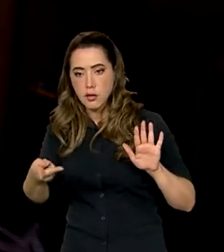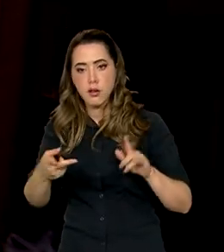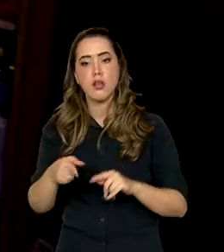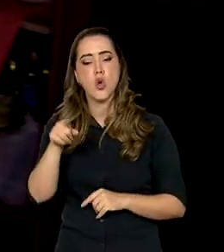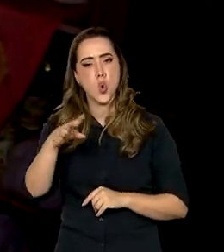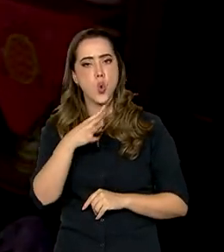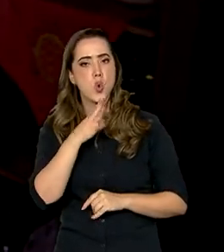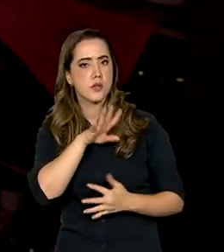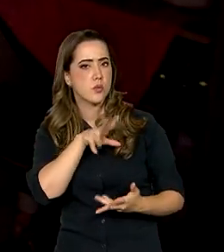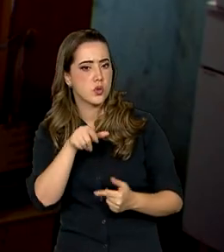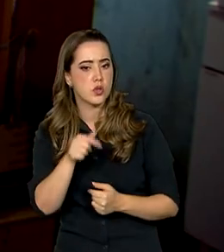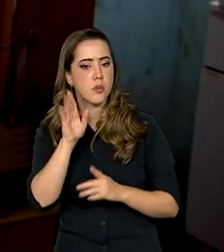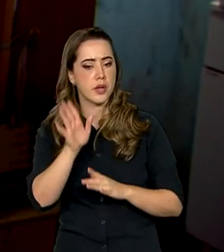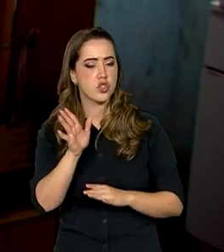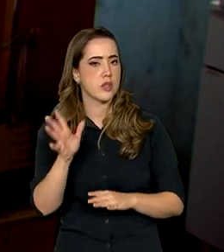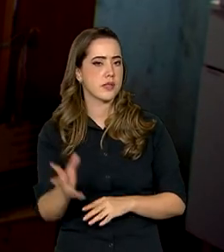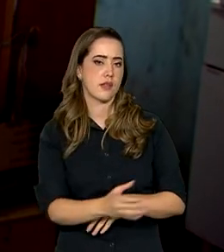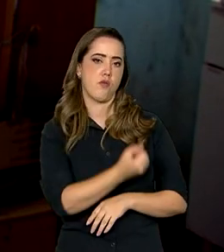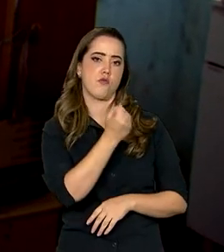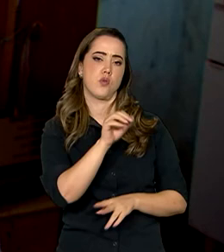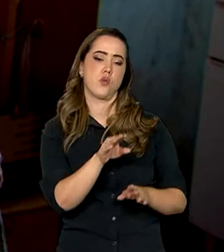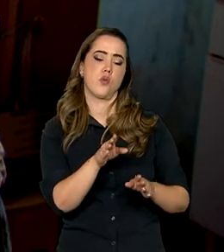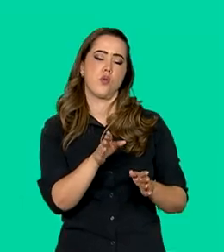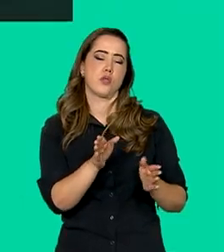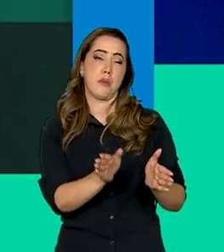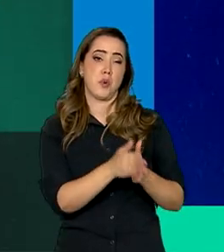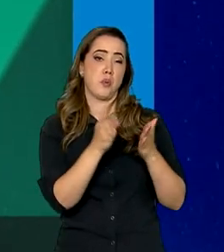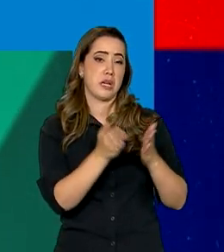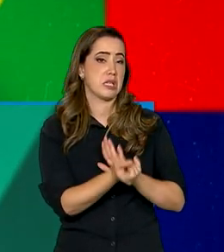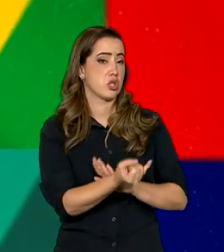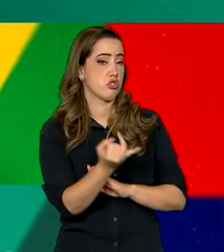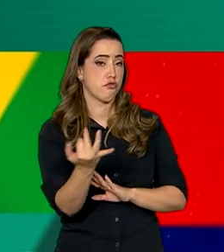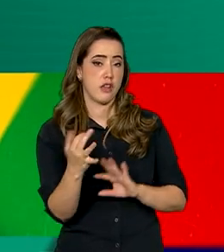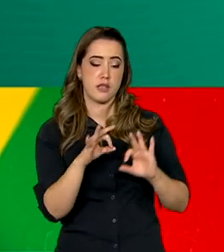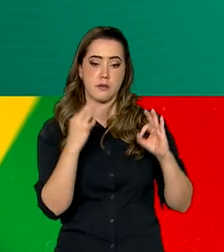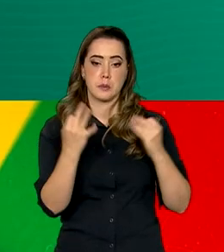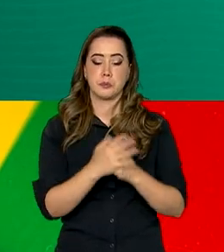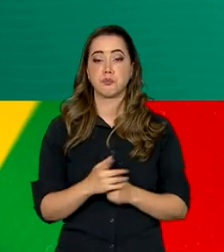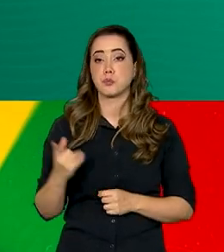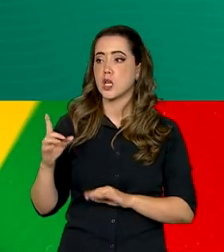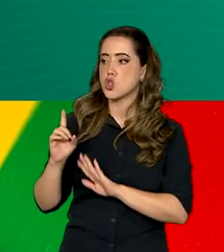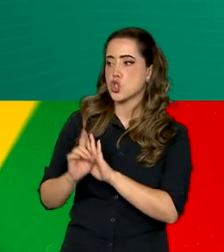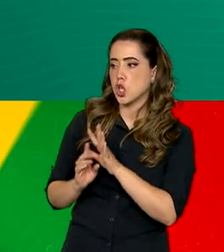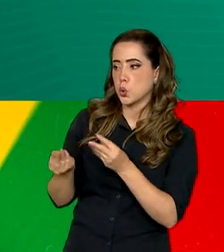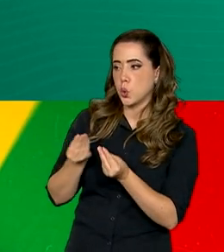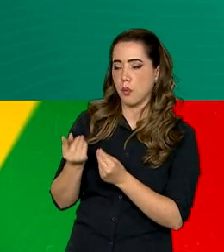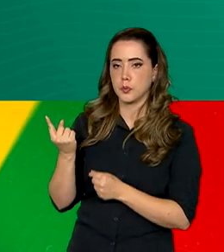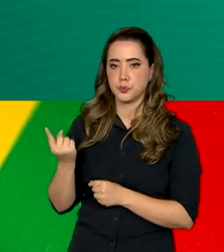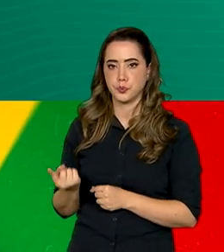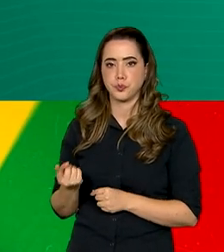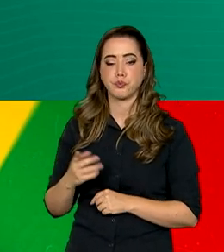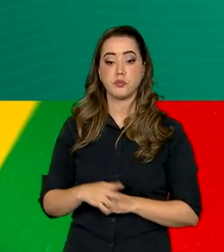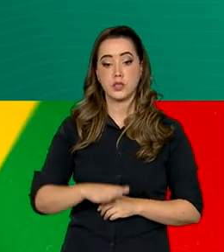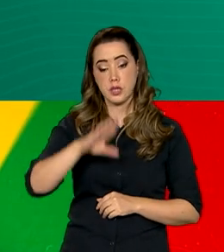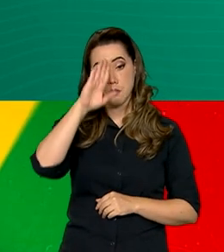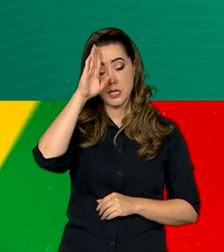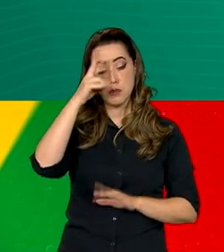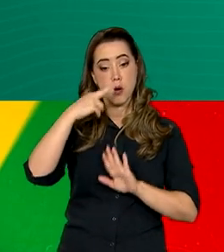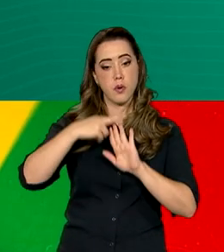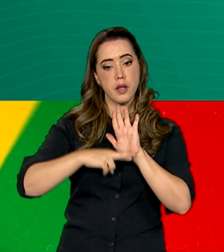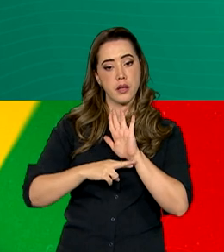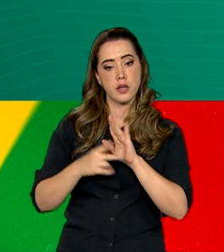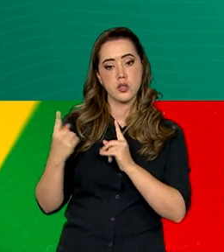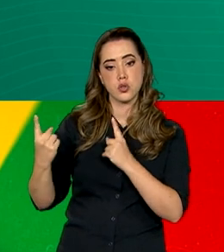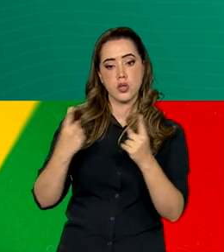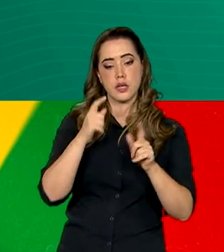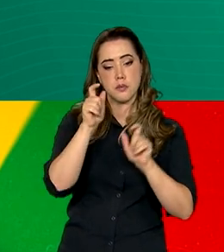tirado milhões de famílias do mapa da fome. Para ter direito ao programa, a principal regra é que a renda